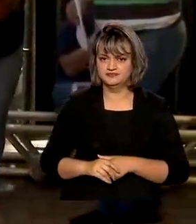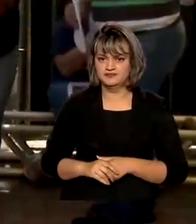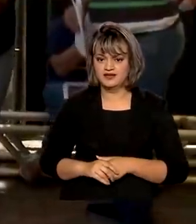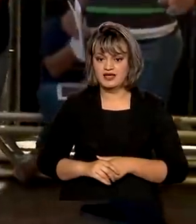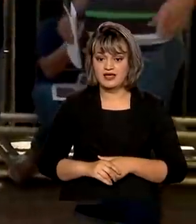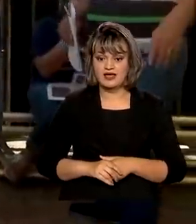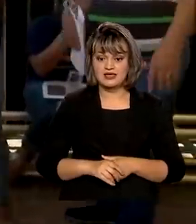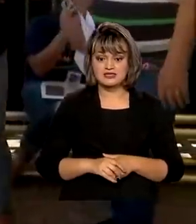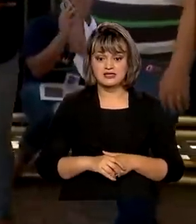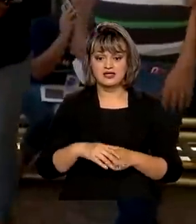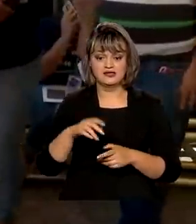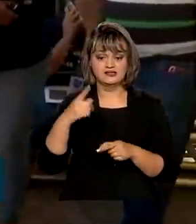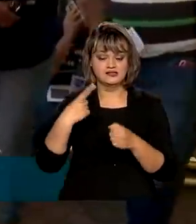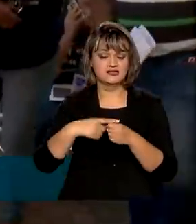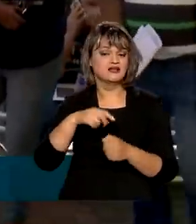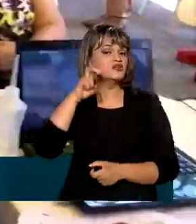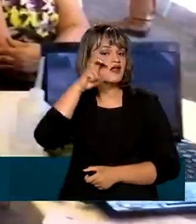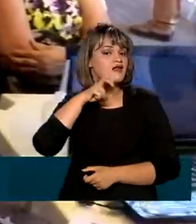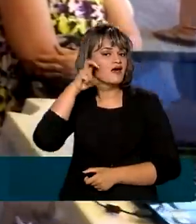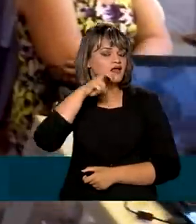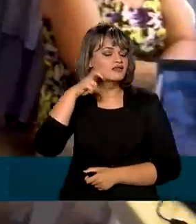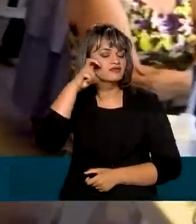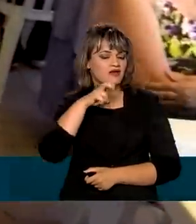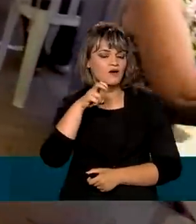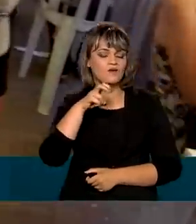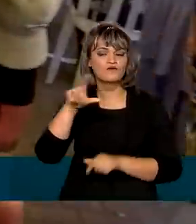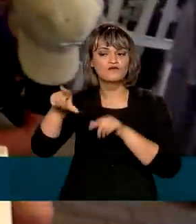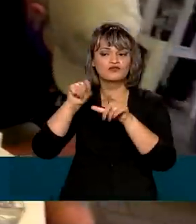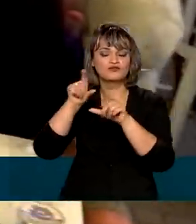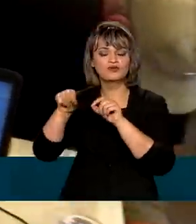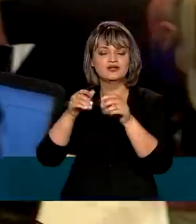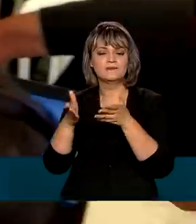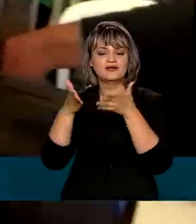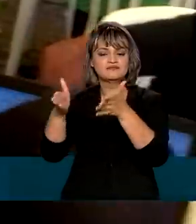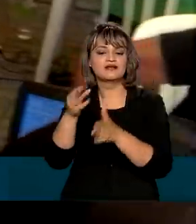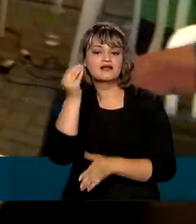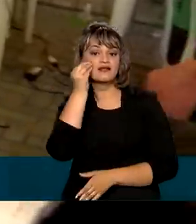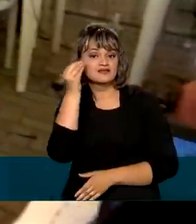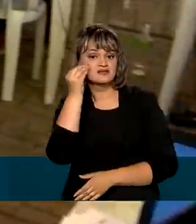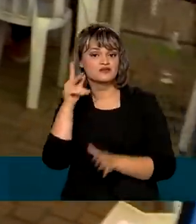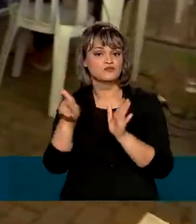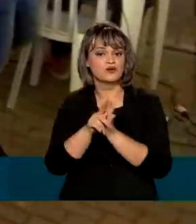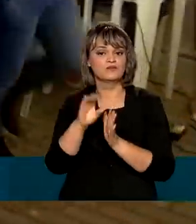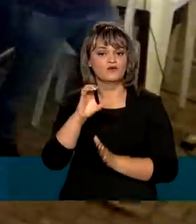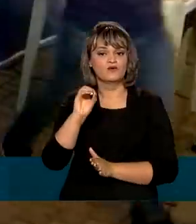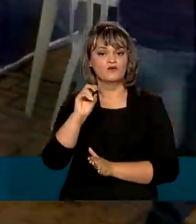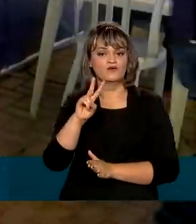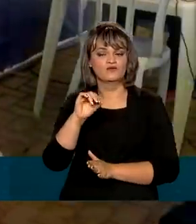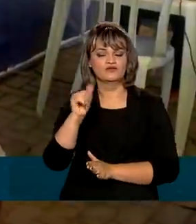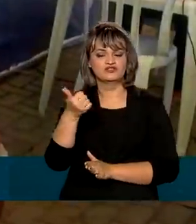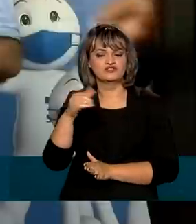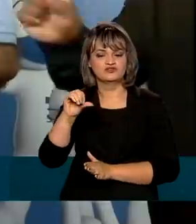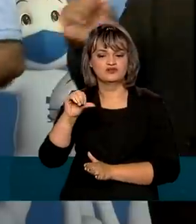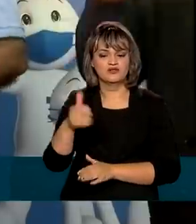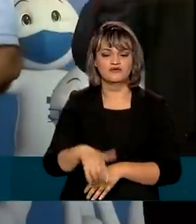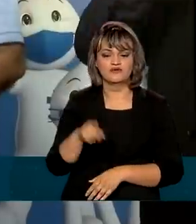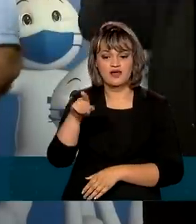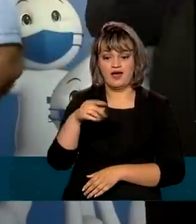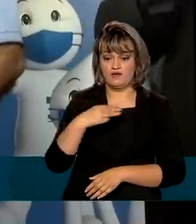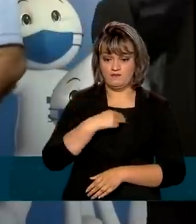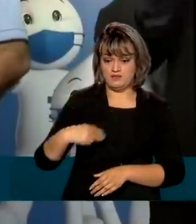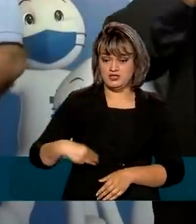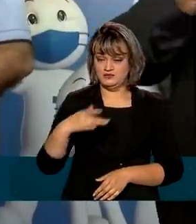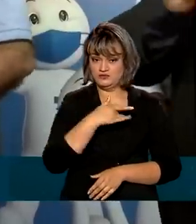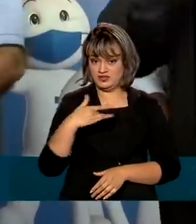Natal é uma das cinco cidades brasileiras escolhidas para participar da testagem para a Covid-19. E foi daqui que o